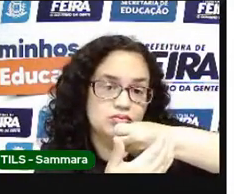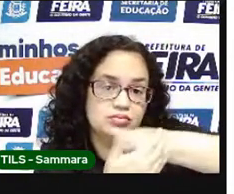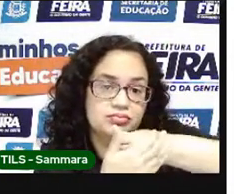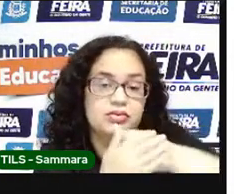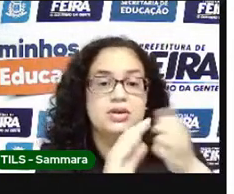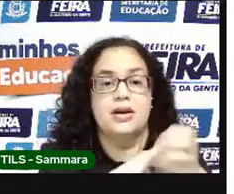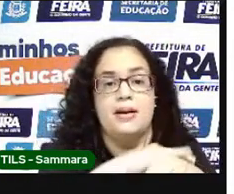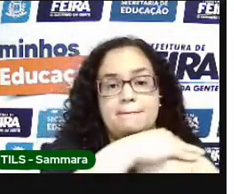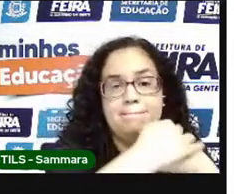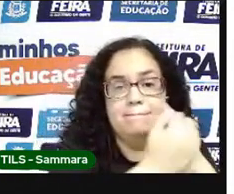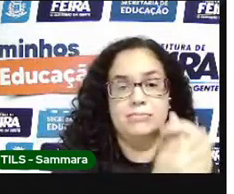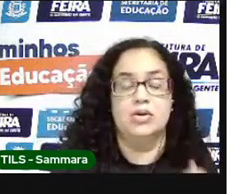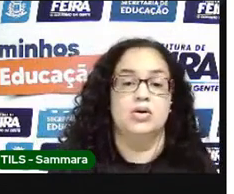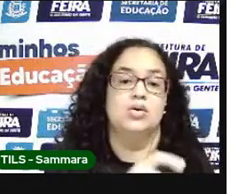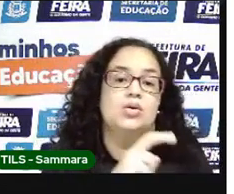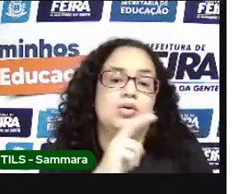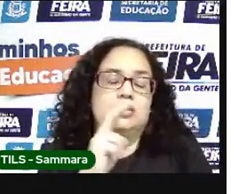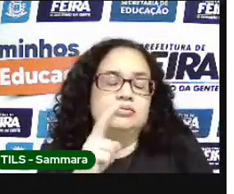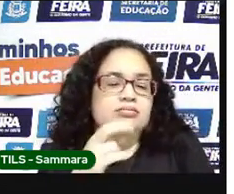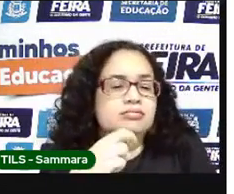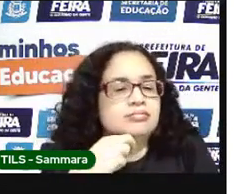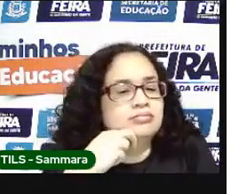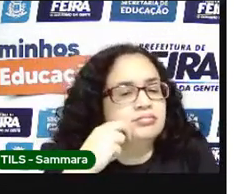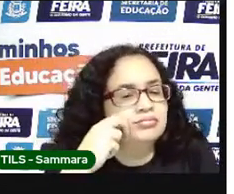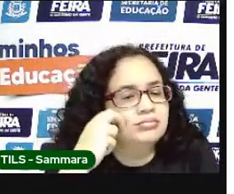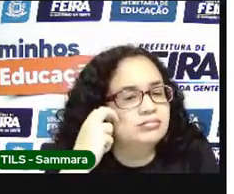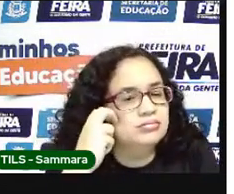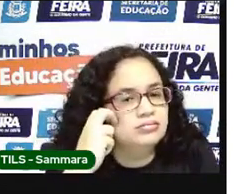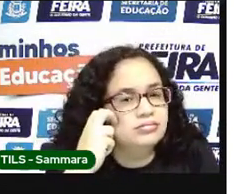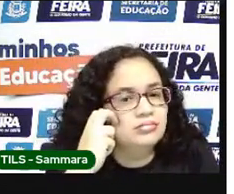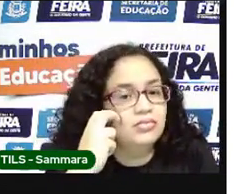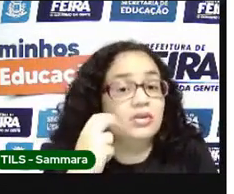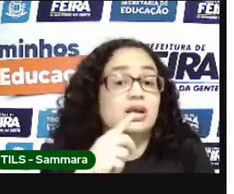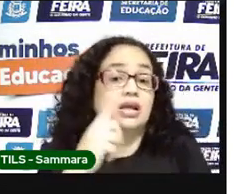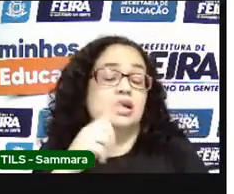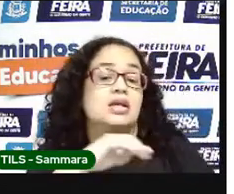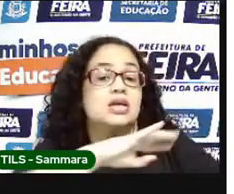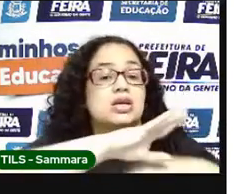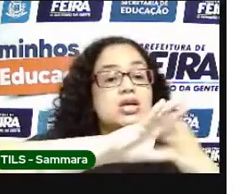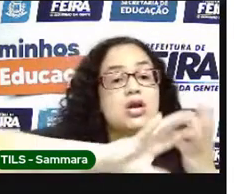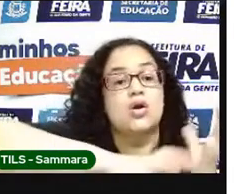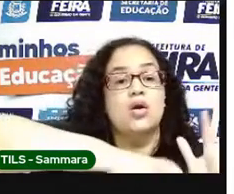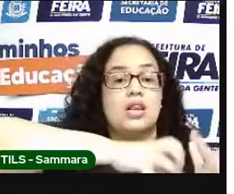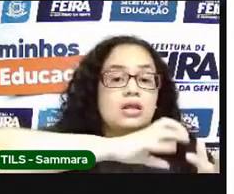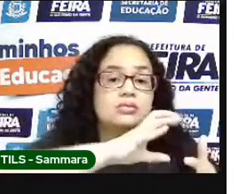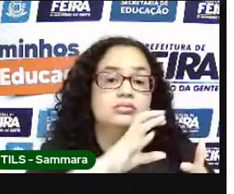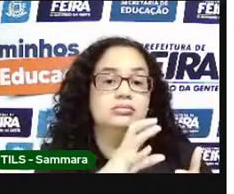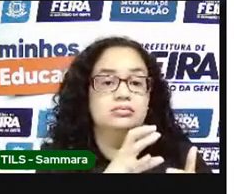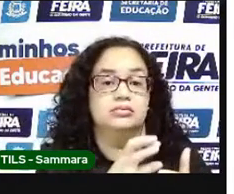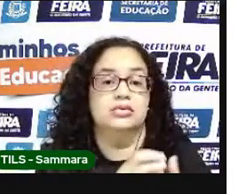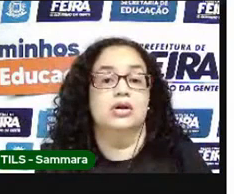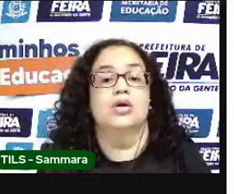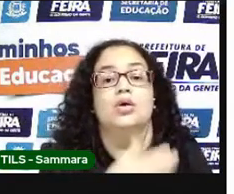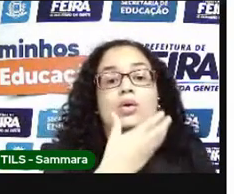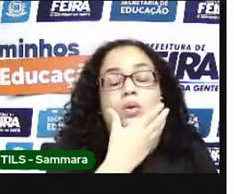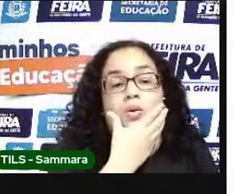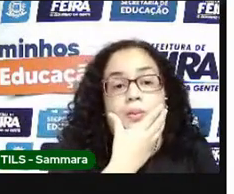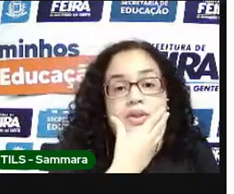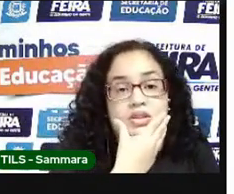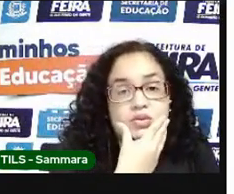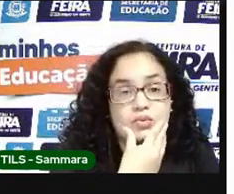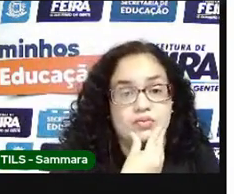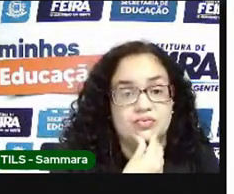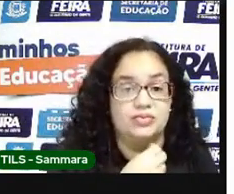mão ou muito acanhado pelo chão. Quem enrola? Quem então? O